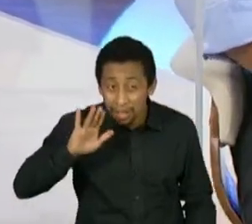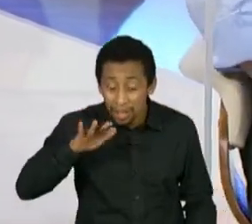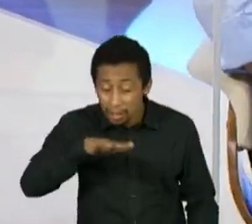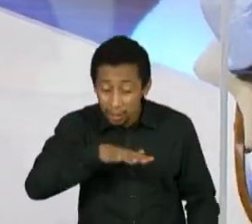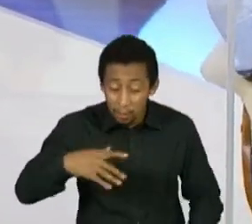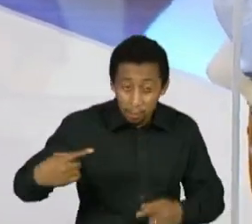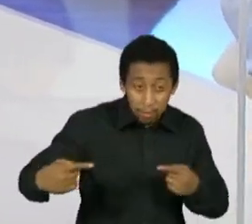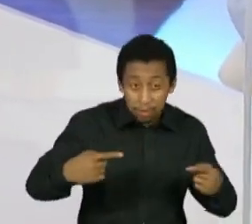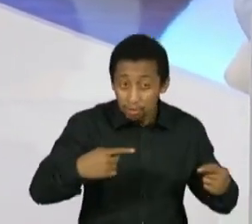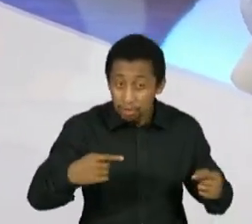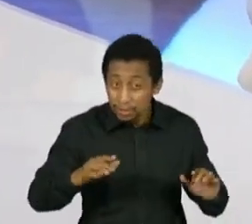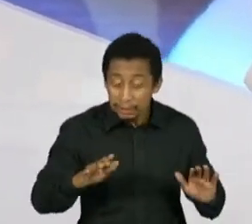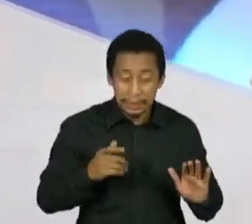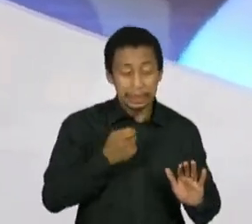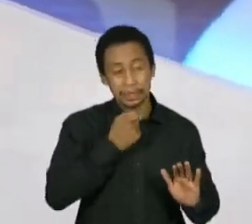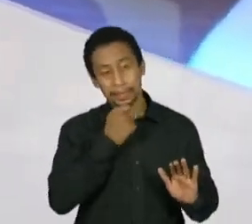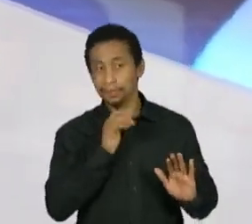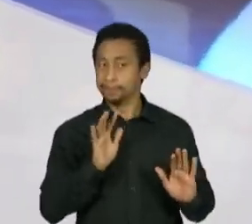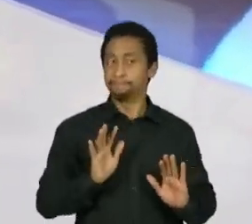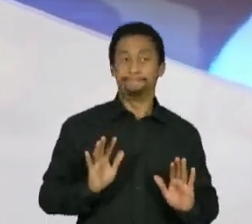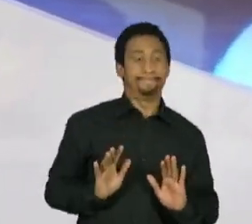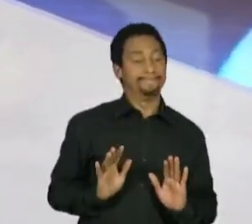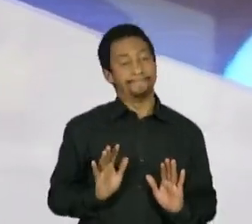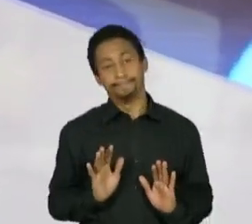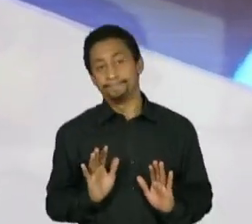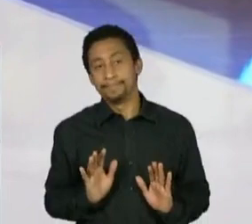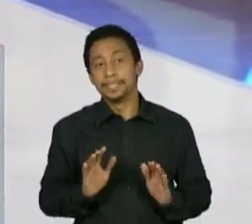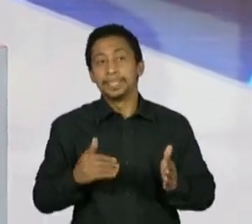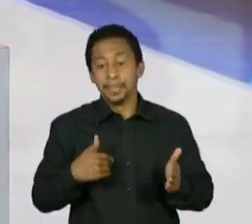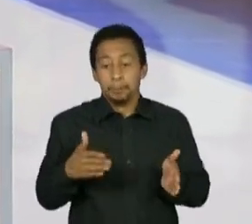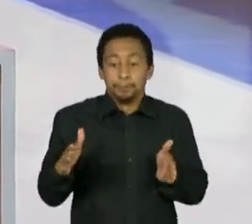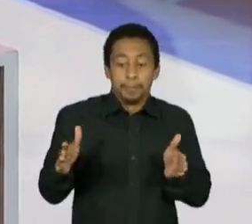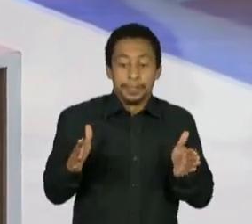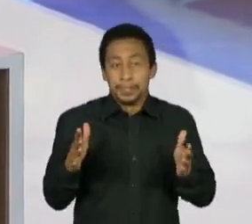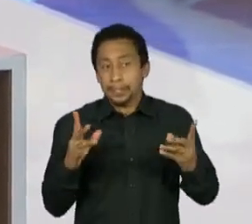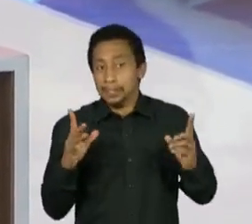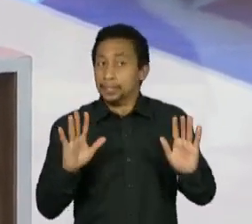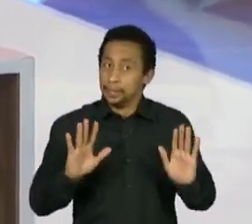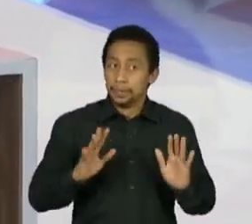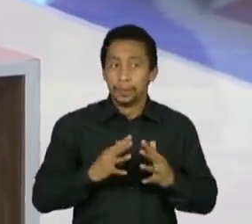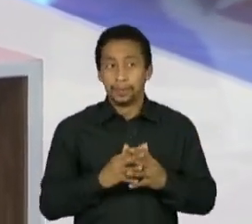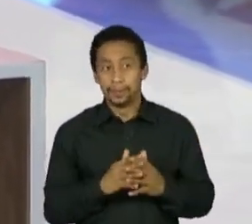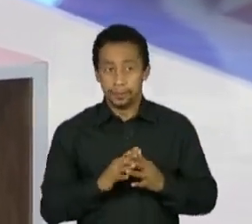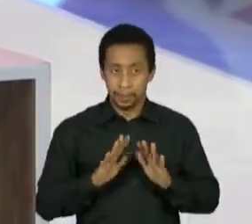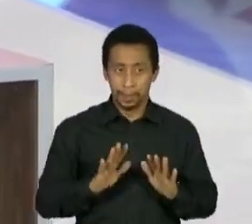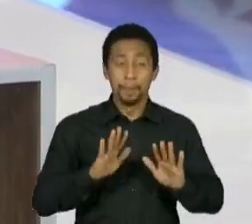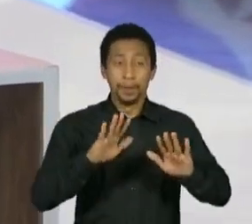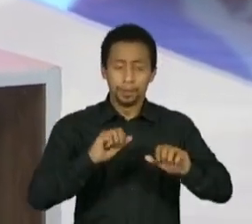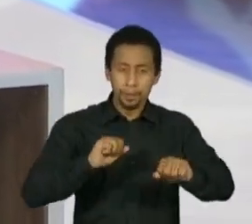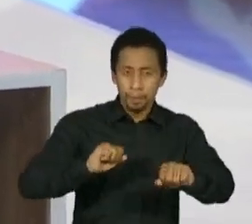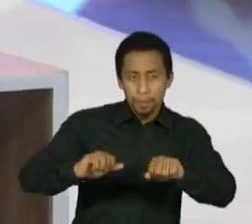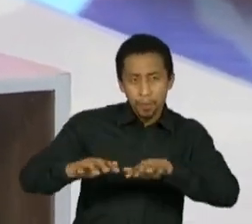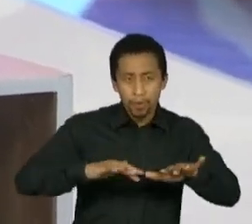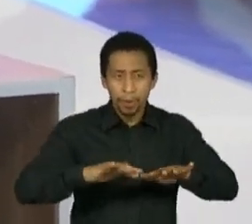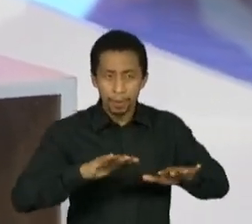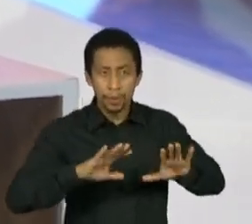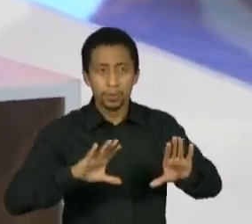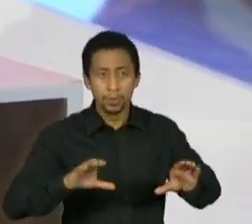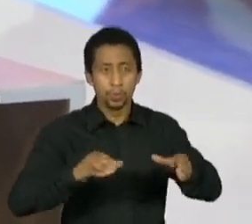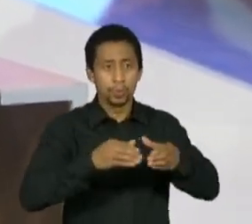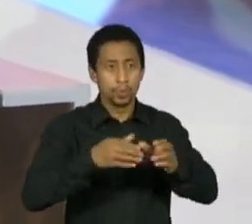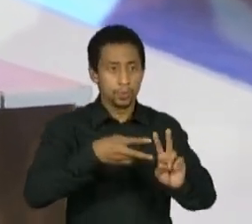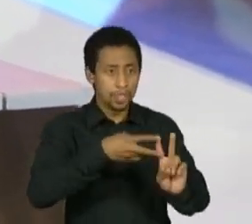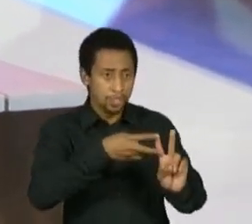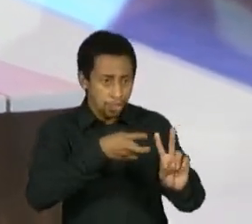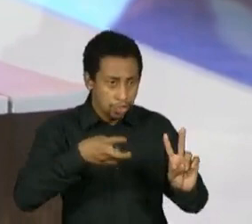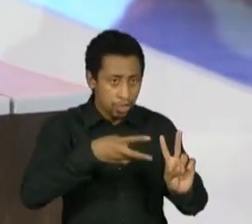acho que não é o momento, mas é importante dizer que a articulação dos povos indígenas do Brasil, a PIB, nas próximas